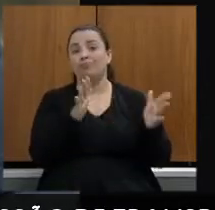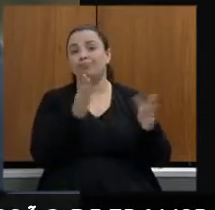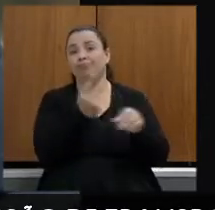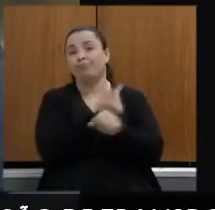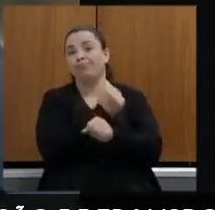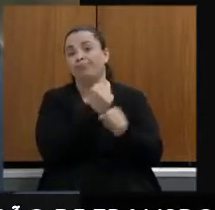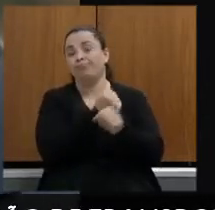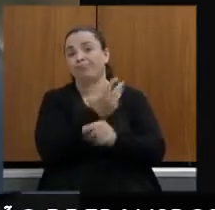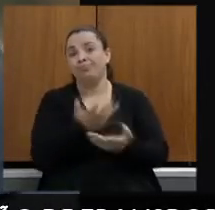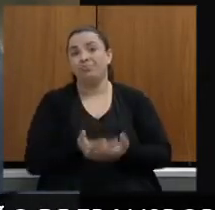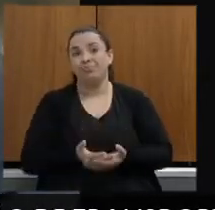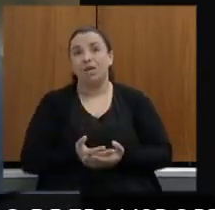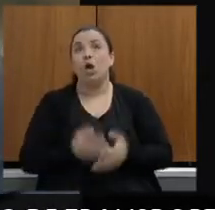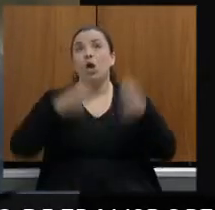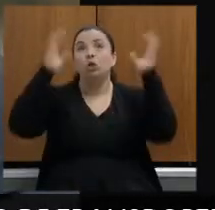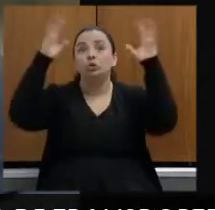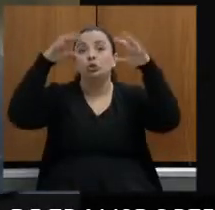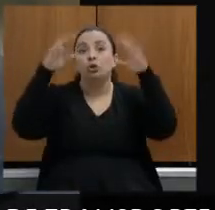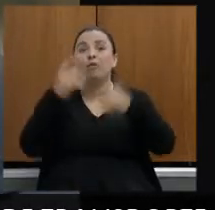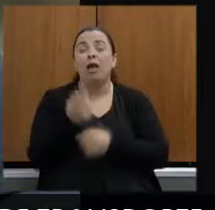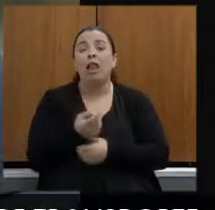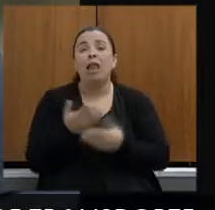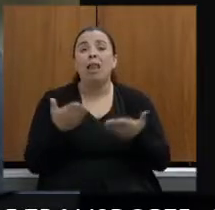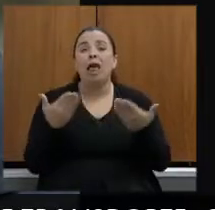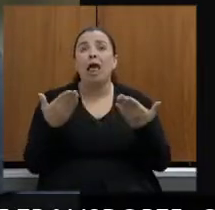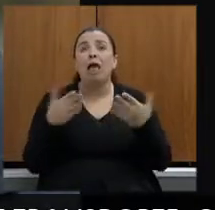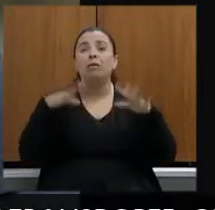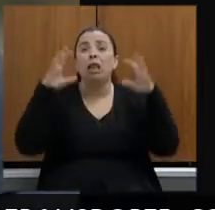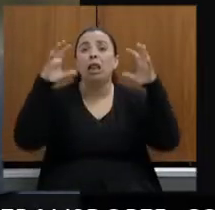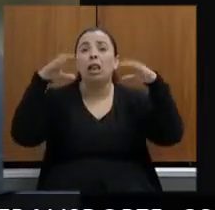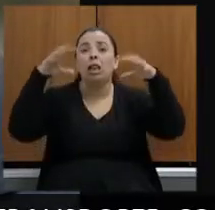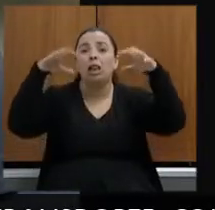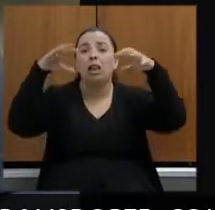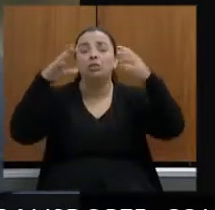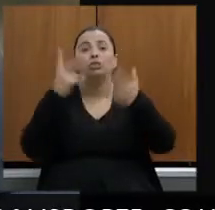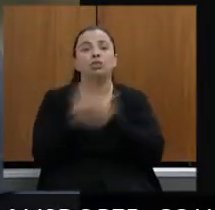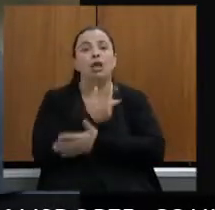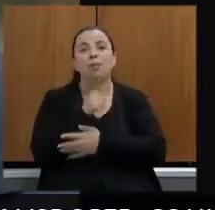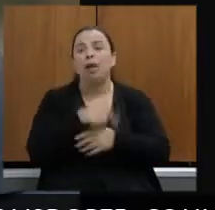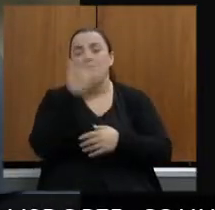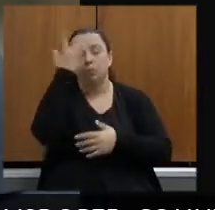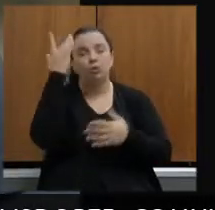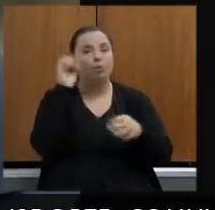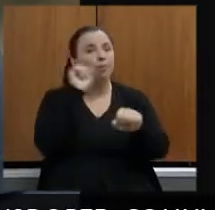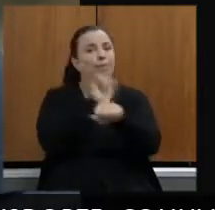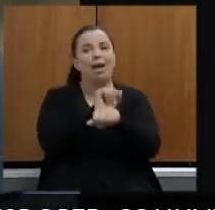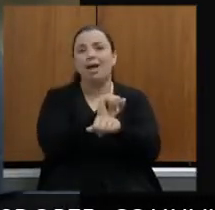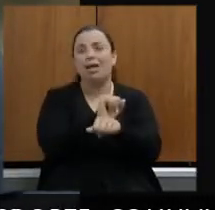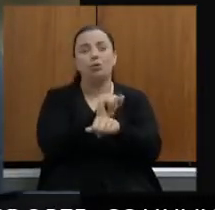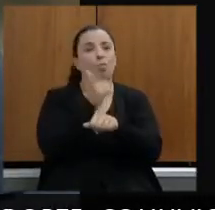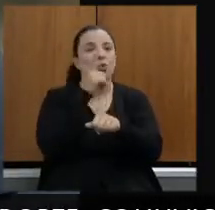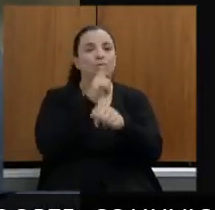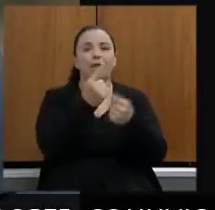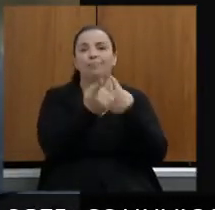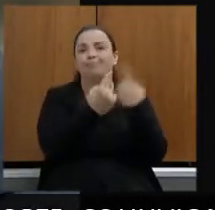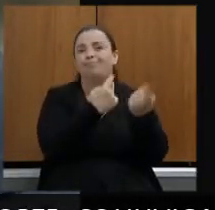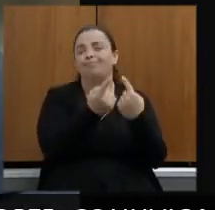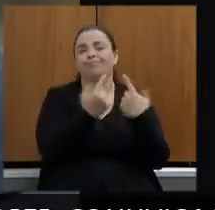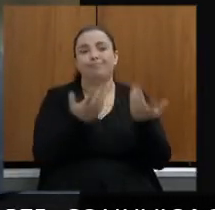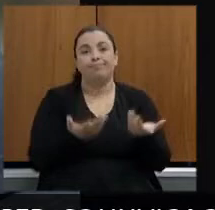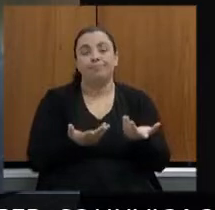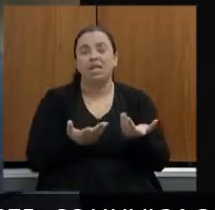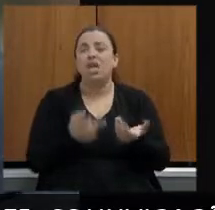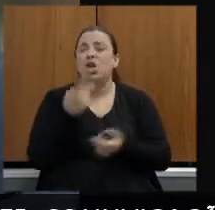pouquinho de chuva já é o suficiente ali para as pessoas ficarem ilhadas eu estou falando aqui senhor presidente de centenas de famílias